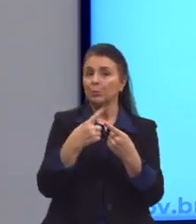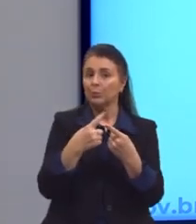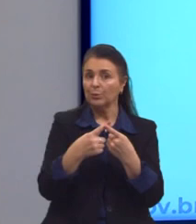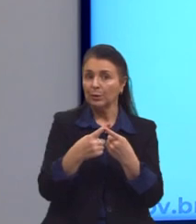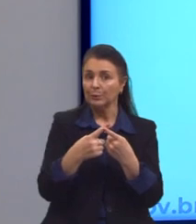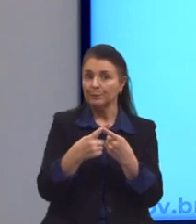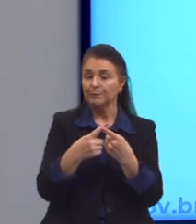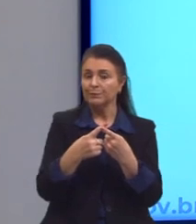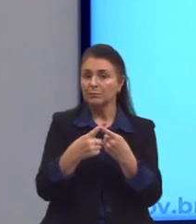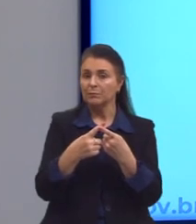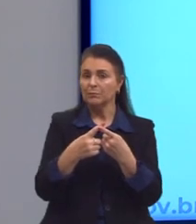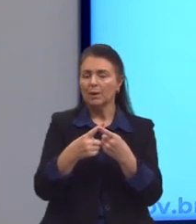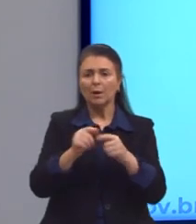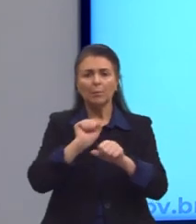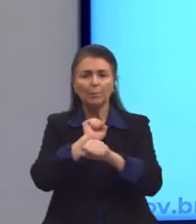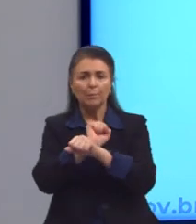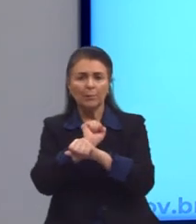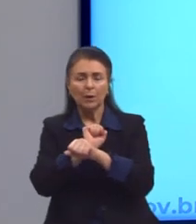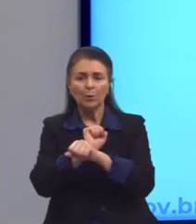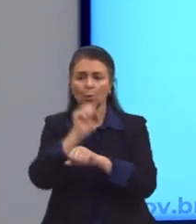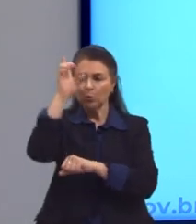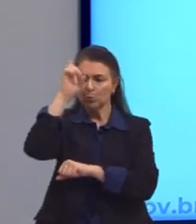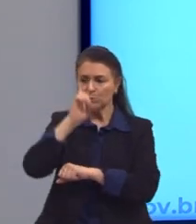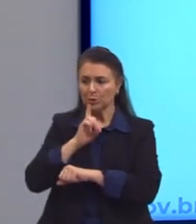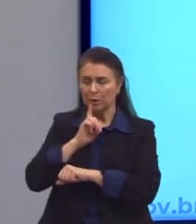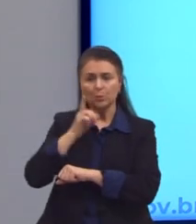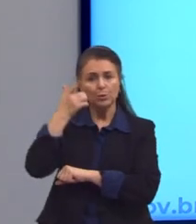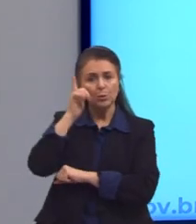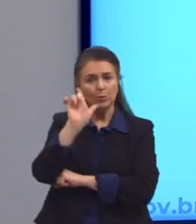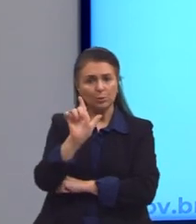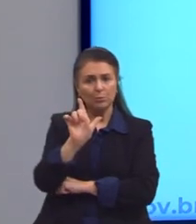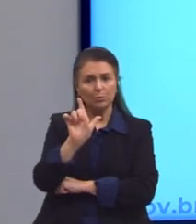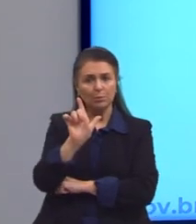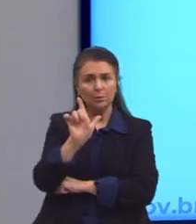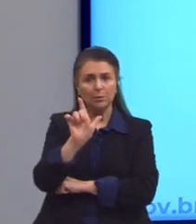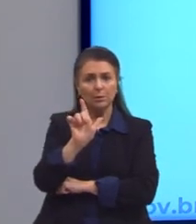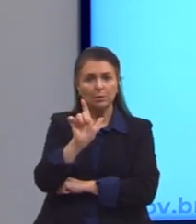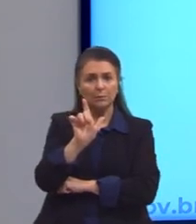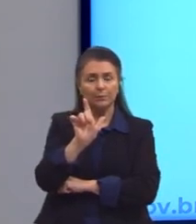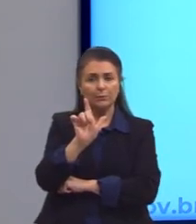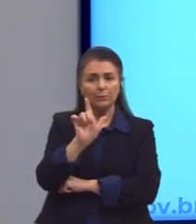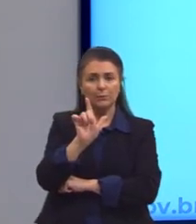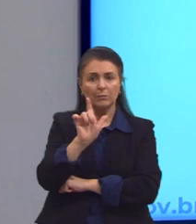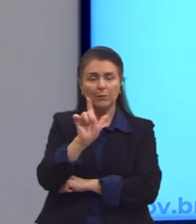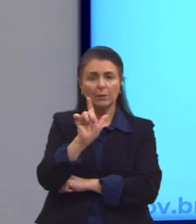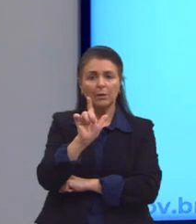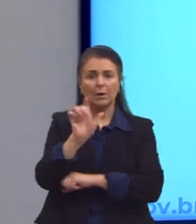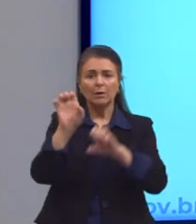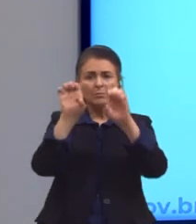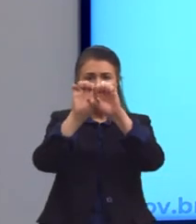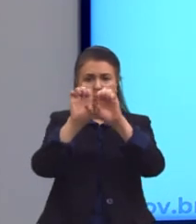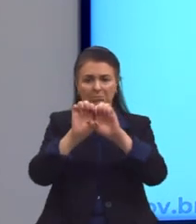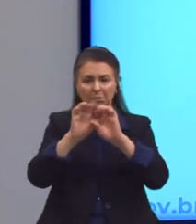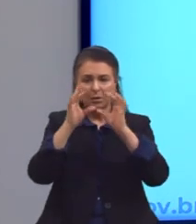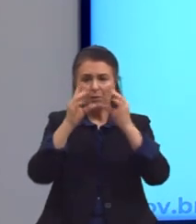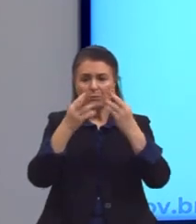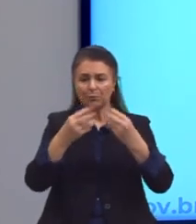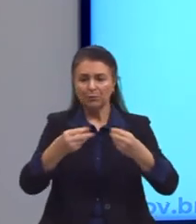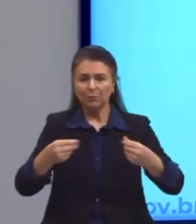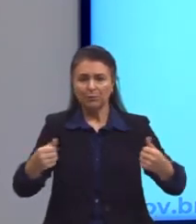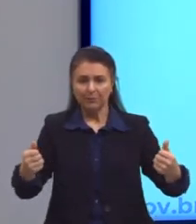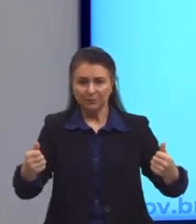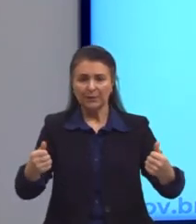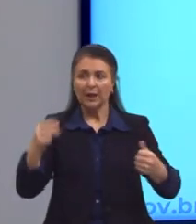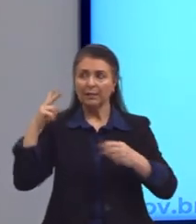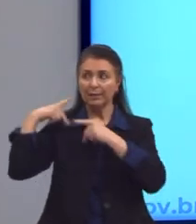a alternativa A, estagnação de direitos adquiridos, não. C, destruturação da herança patriarcal, não, continua.